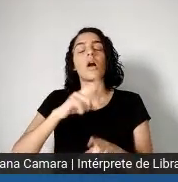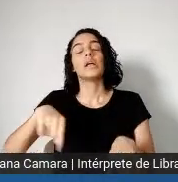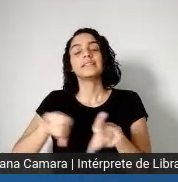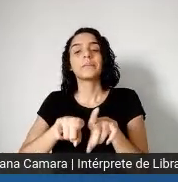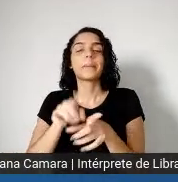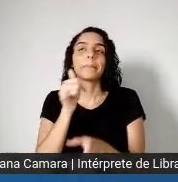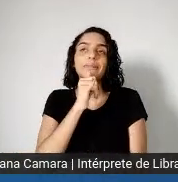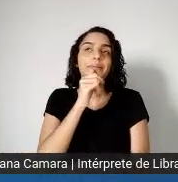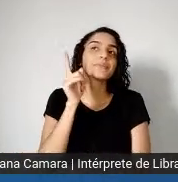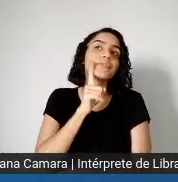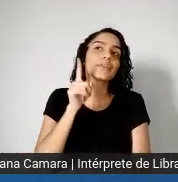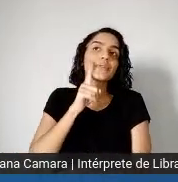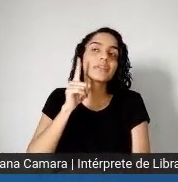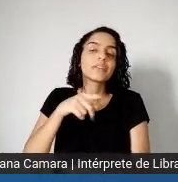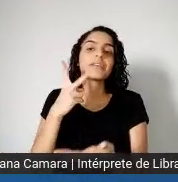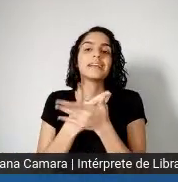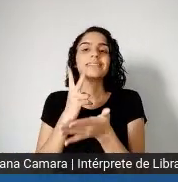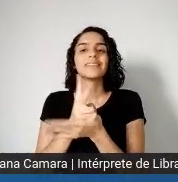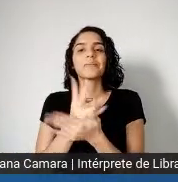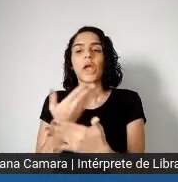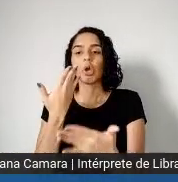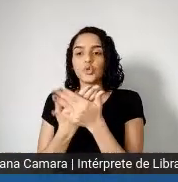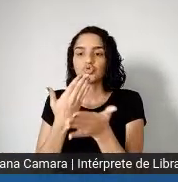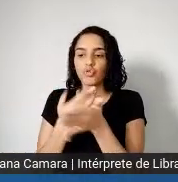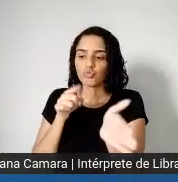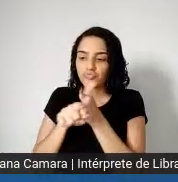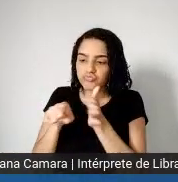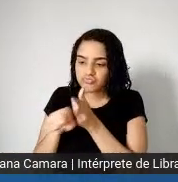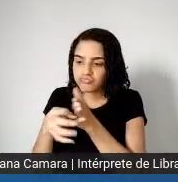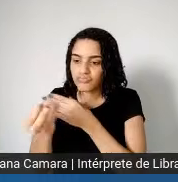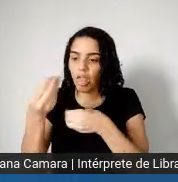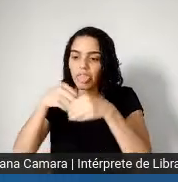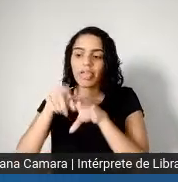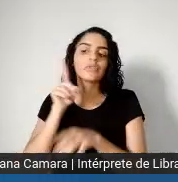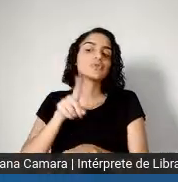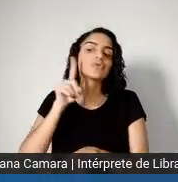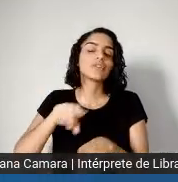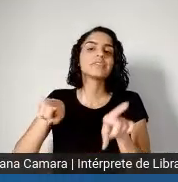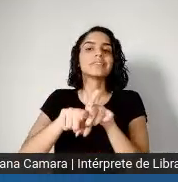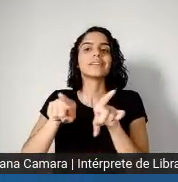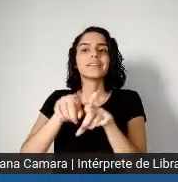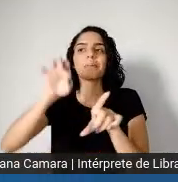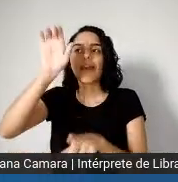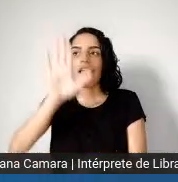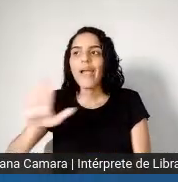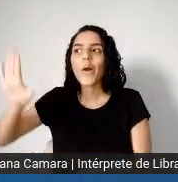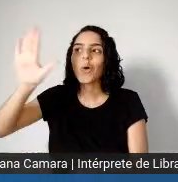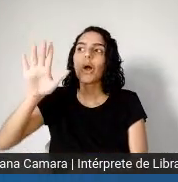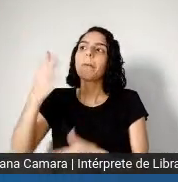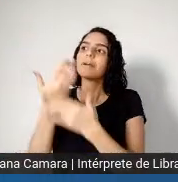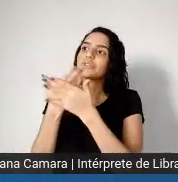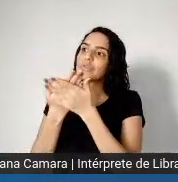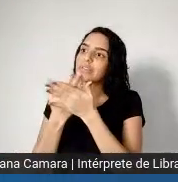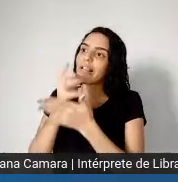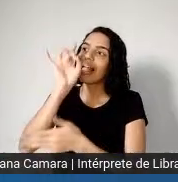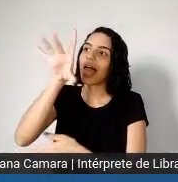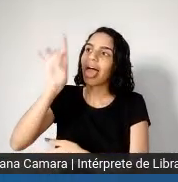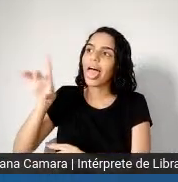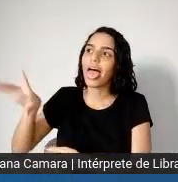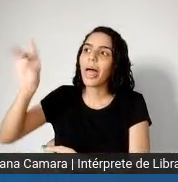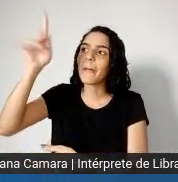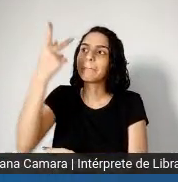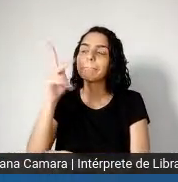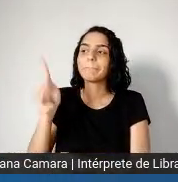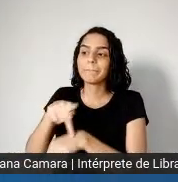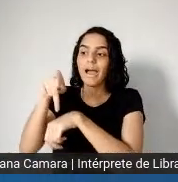estadunidense, seja alguns centros europeus que estudam isso, né, mesmo aqui no Brasil,